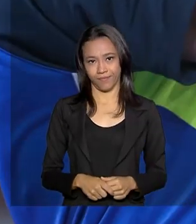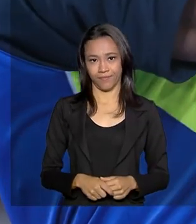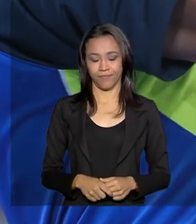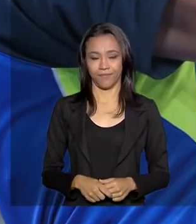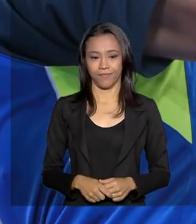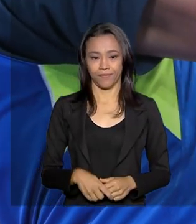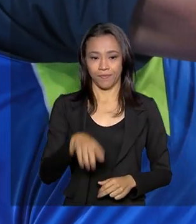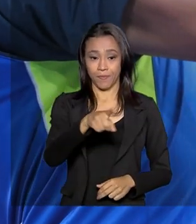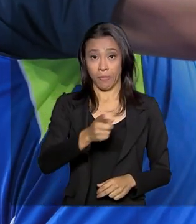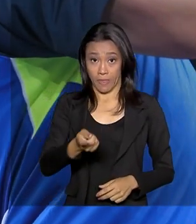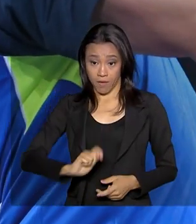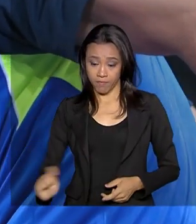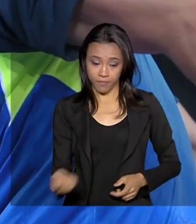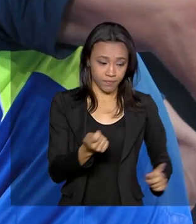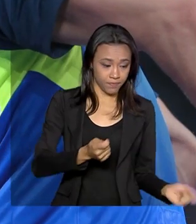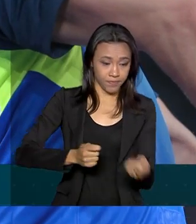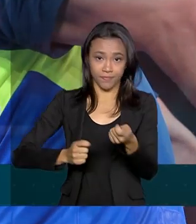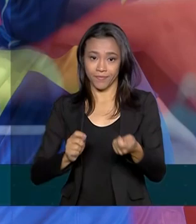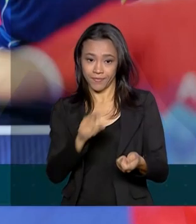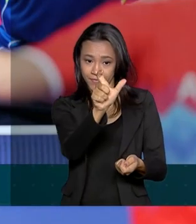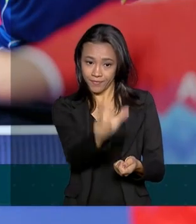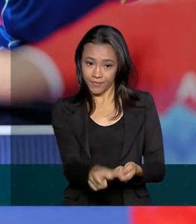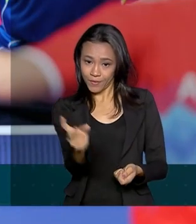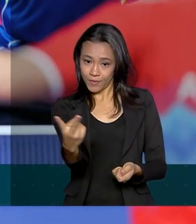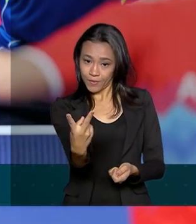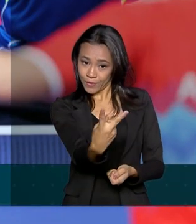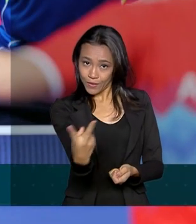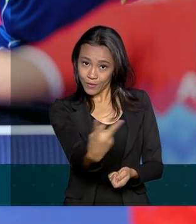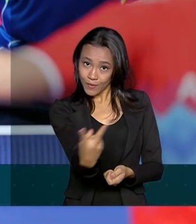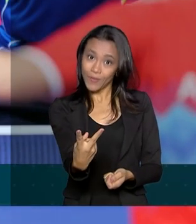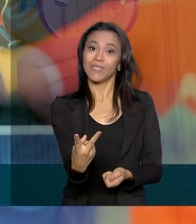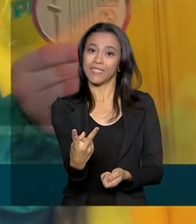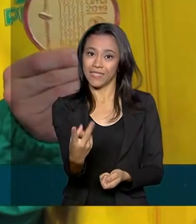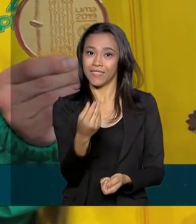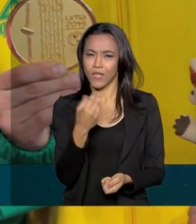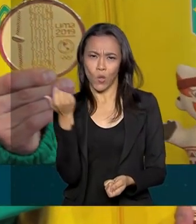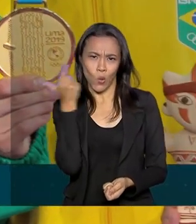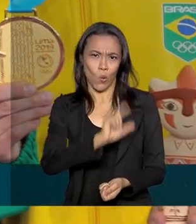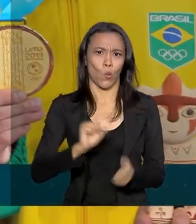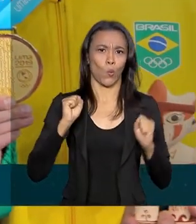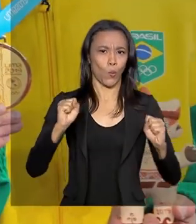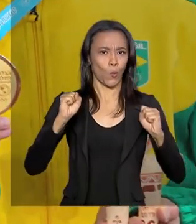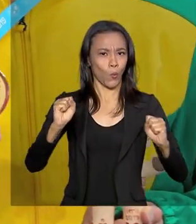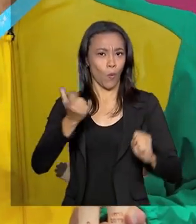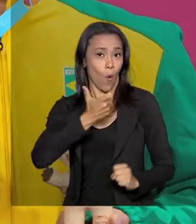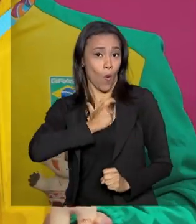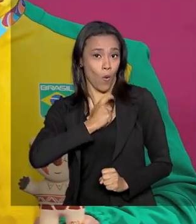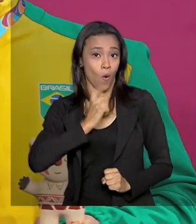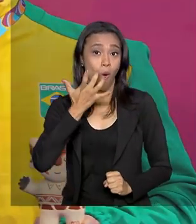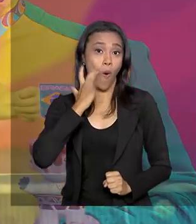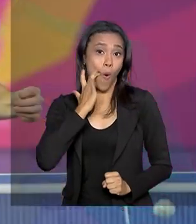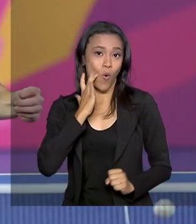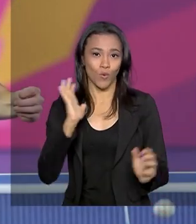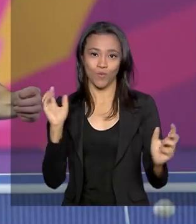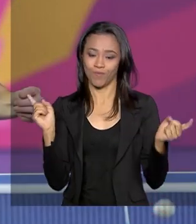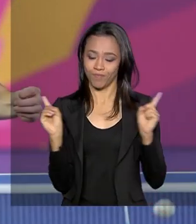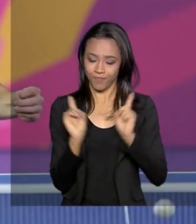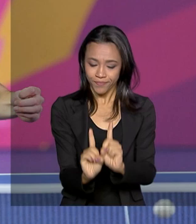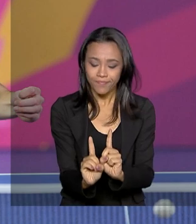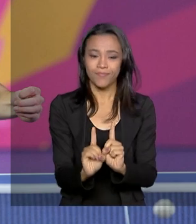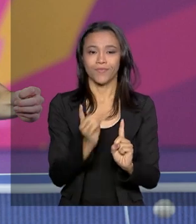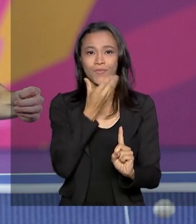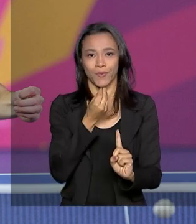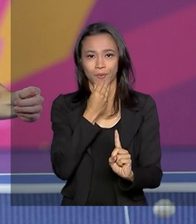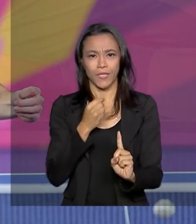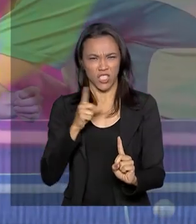No tênis de mesa, Hugo Calderano e Gustavo Tissuboi conquistaram o ouro na dupla masculina. Os brasileiros